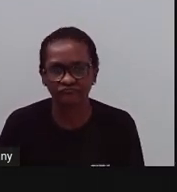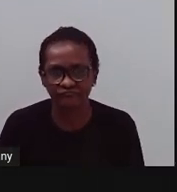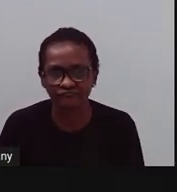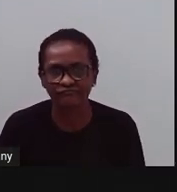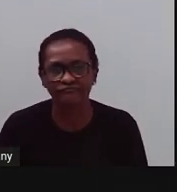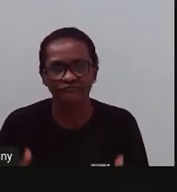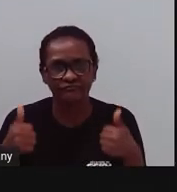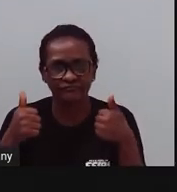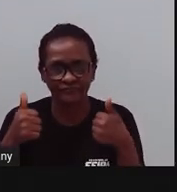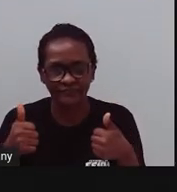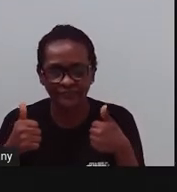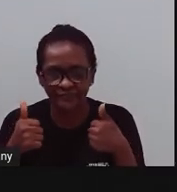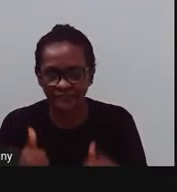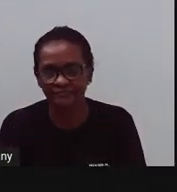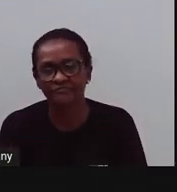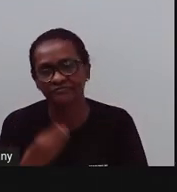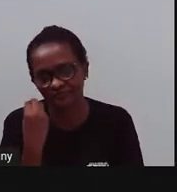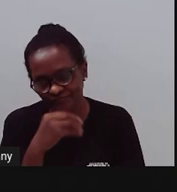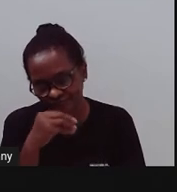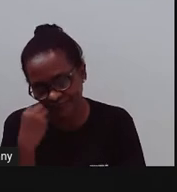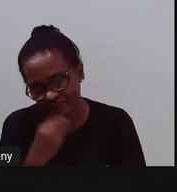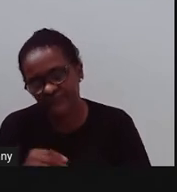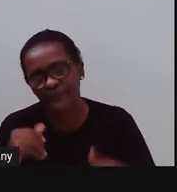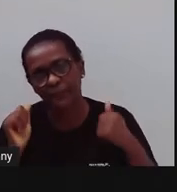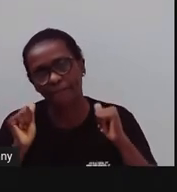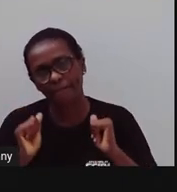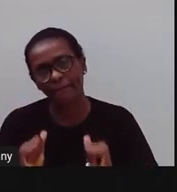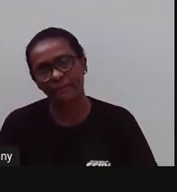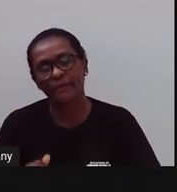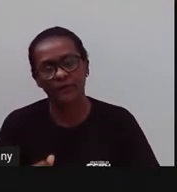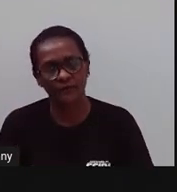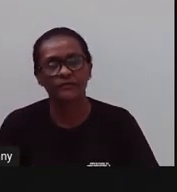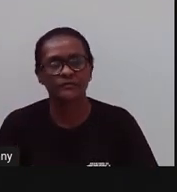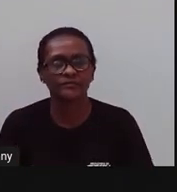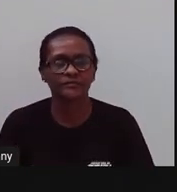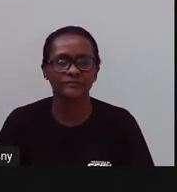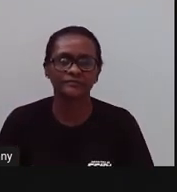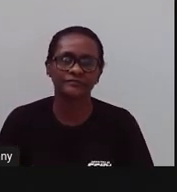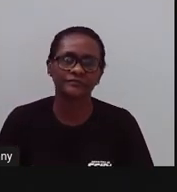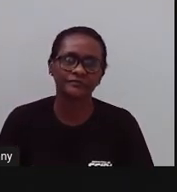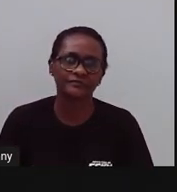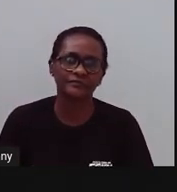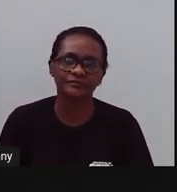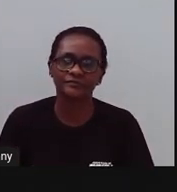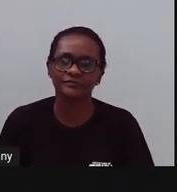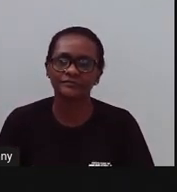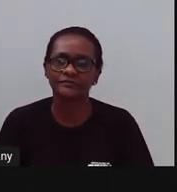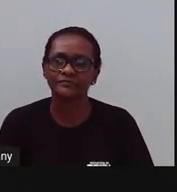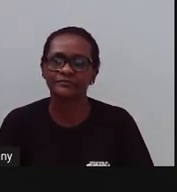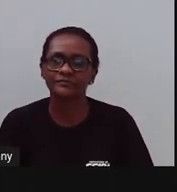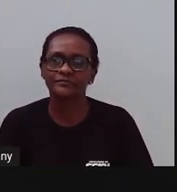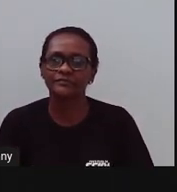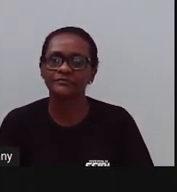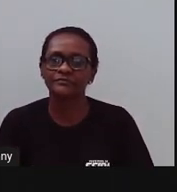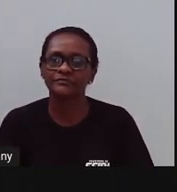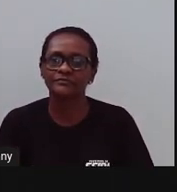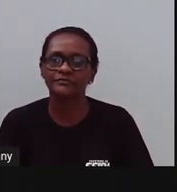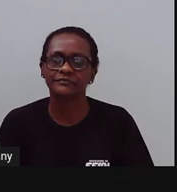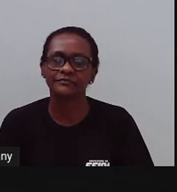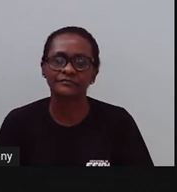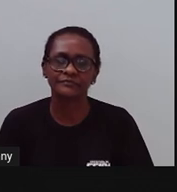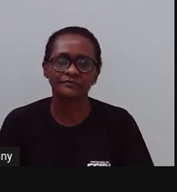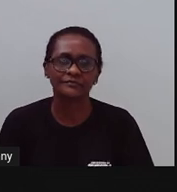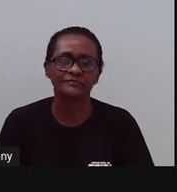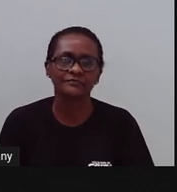Então, é uma experiência muito bacana a visita a esse museu de zoologia, né? A PROA ama levar os alunos